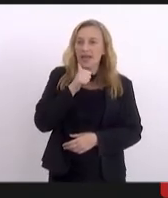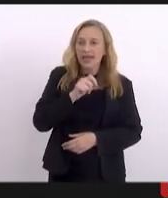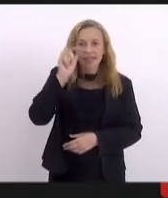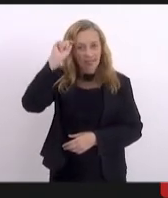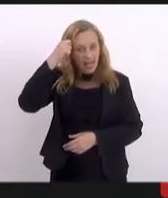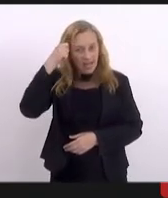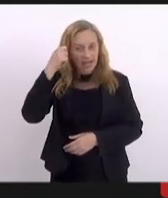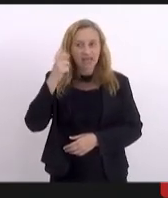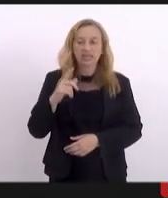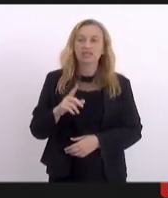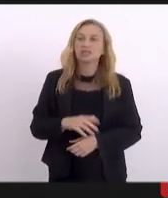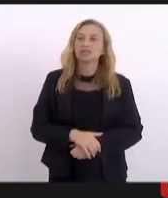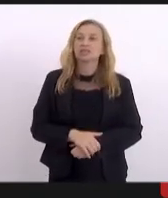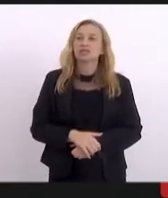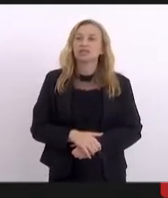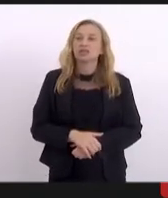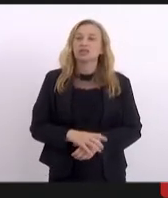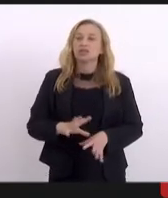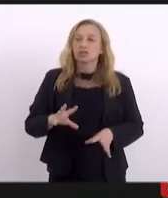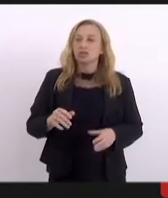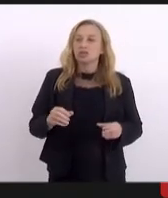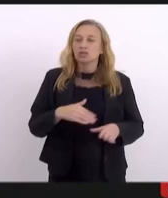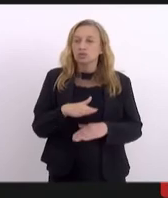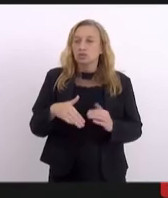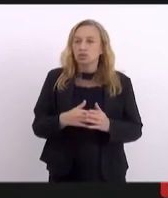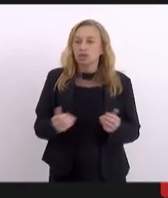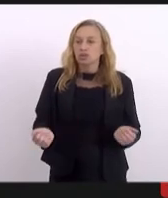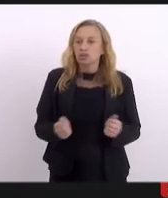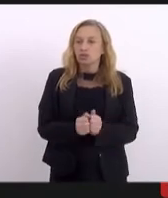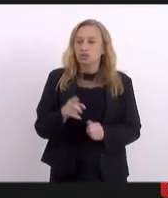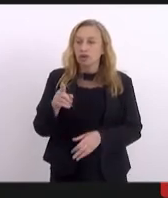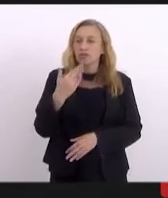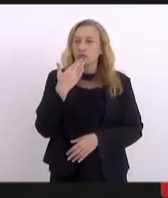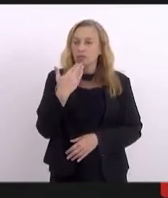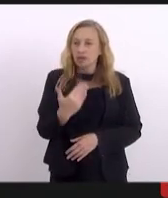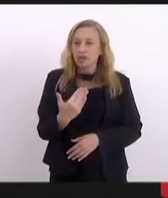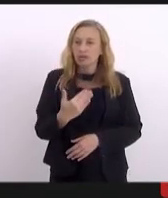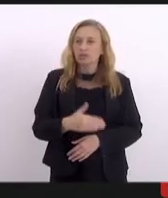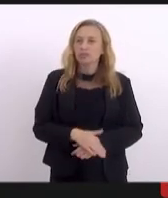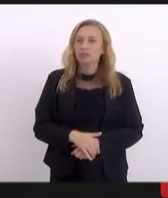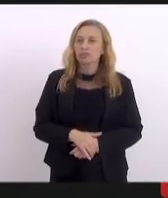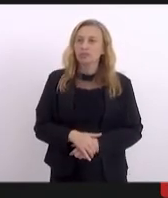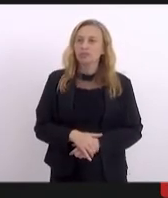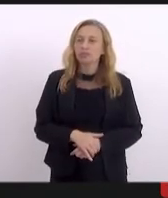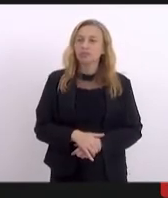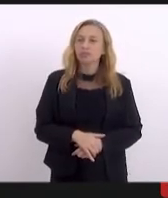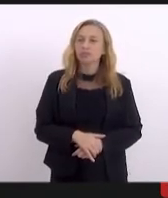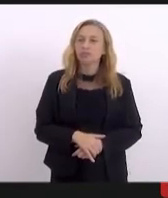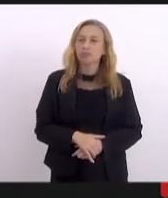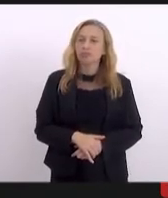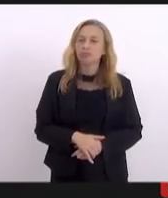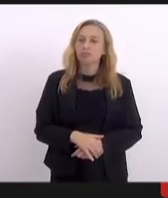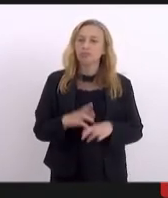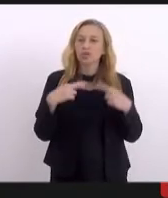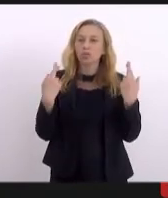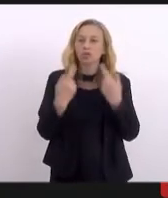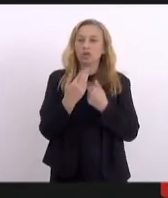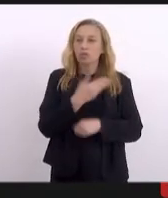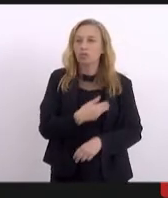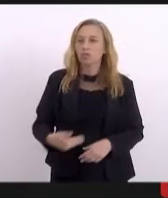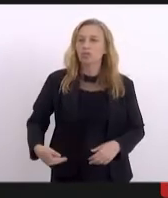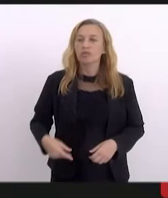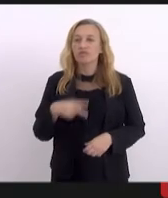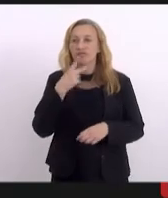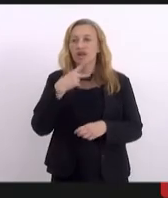E dentre as ações desenvolvidas pelo Fórum, foi solicitado uma audiência pública para